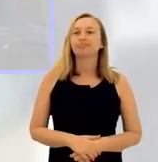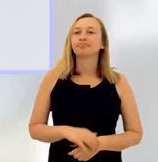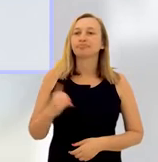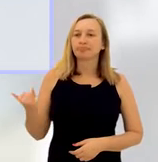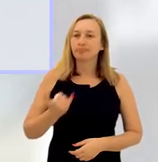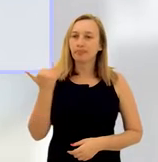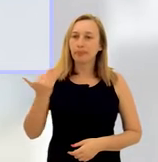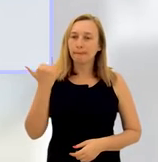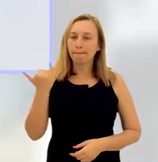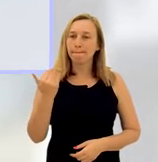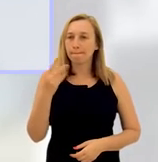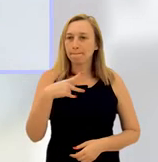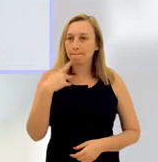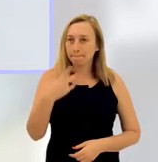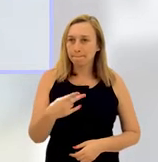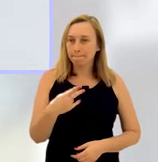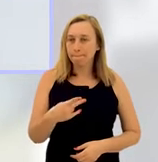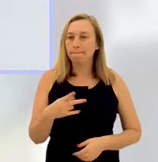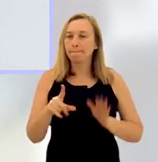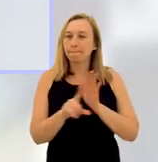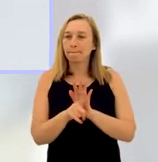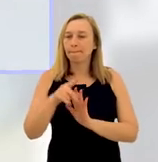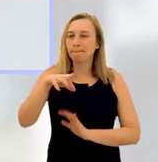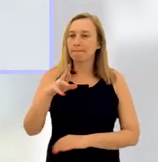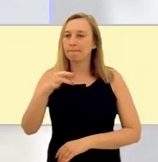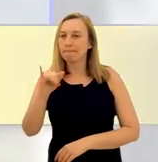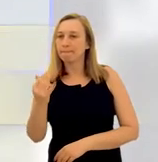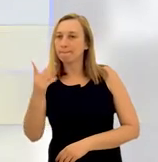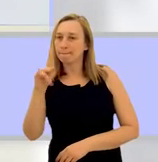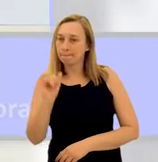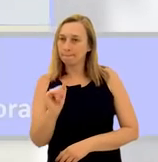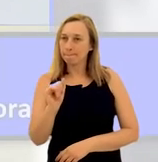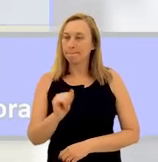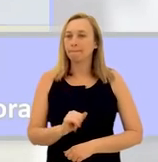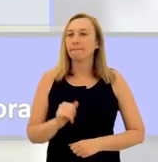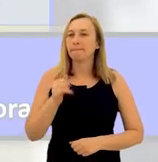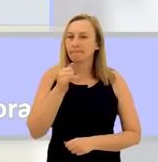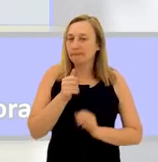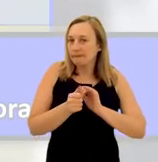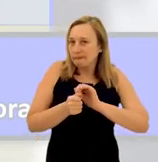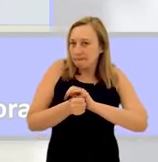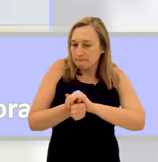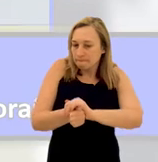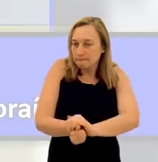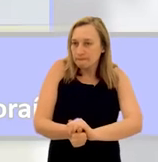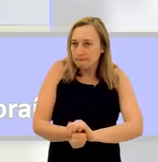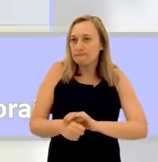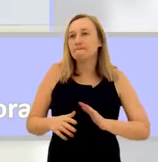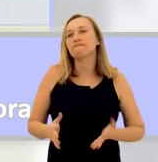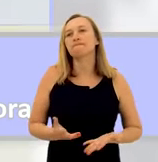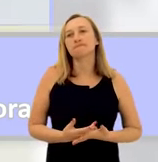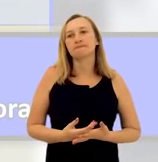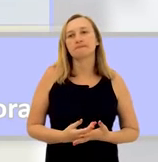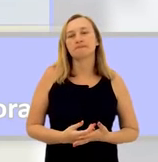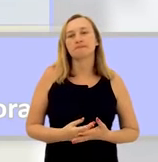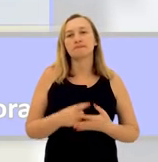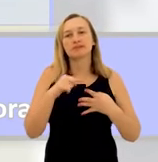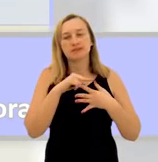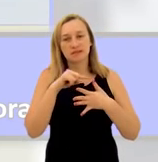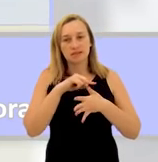Então, é importante mencionar que a Lei Maria da Penha, ela elenta ali cinco